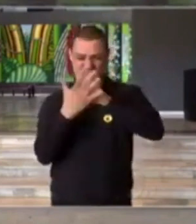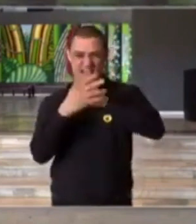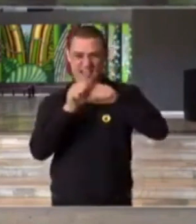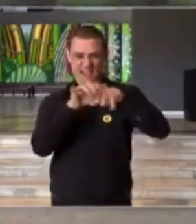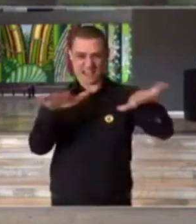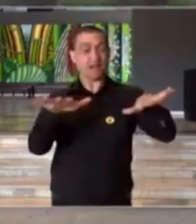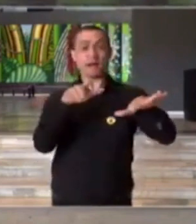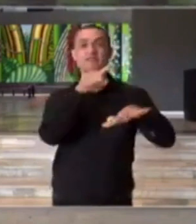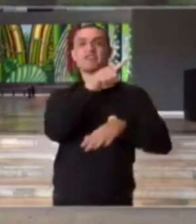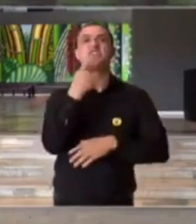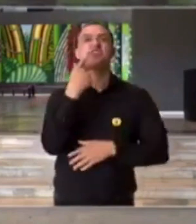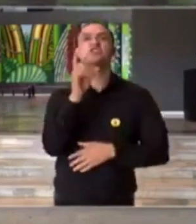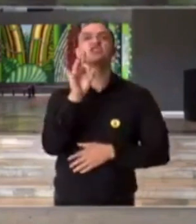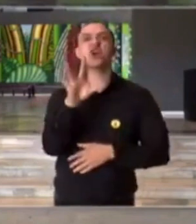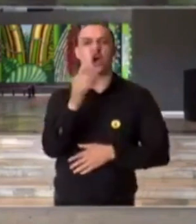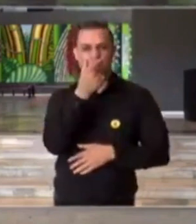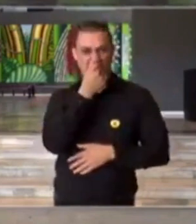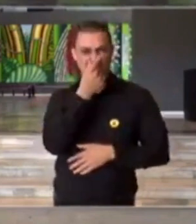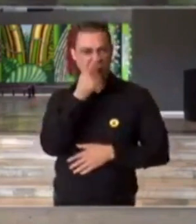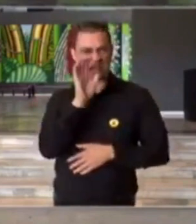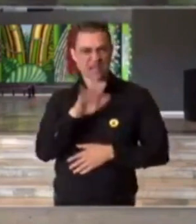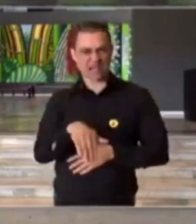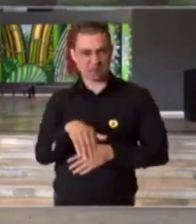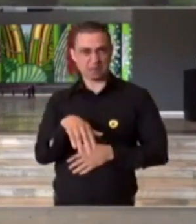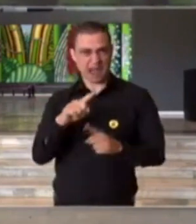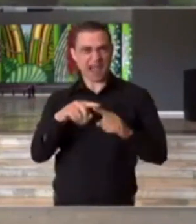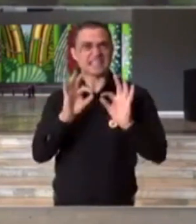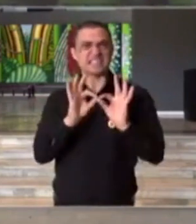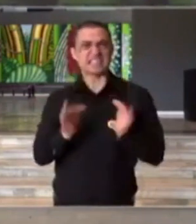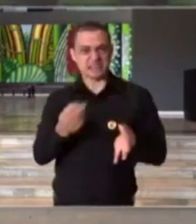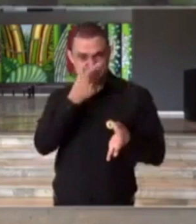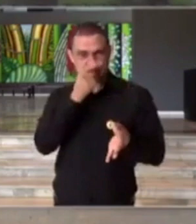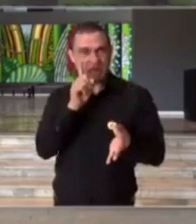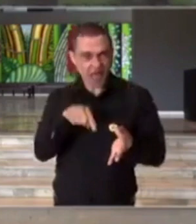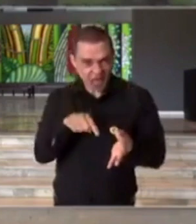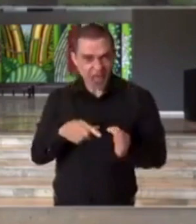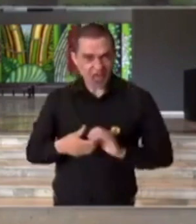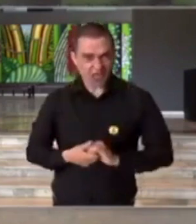de uma gripezinha, de um resfriadozinho?